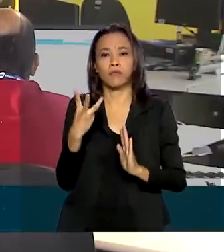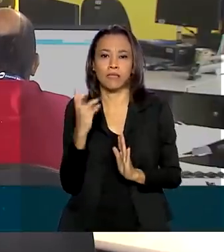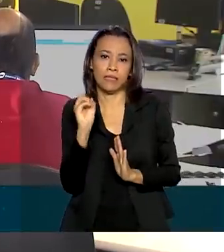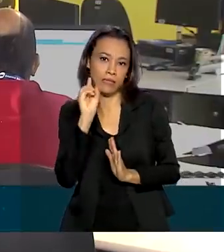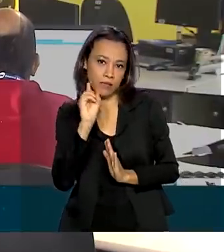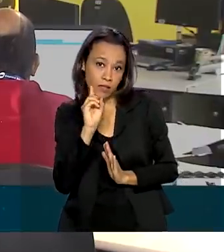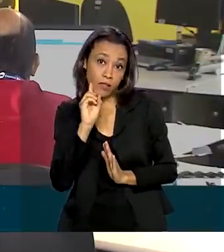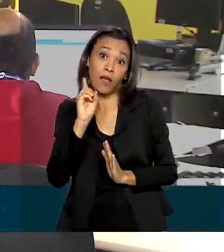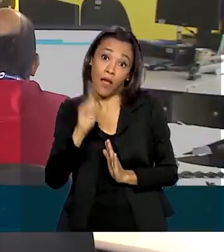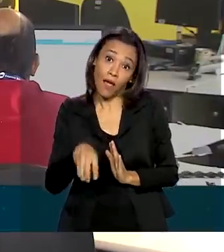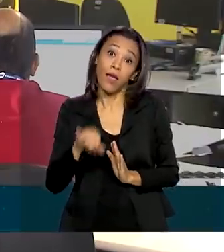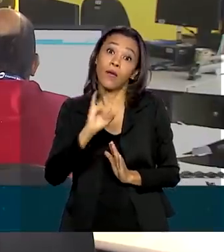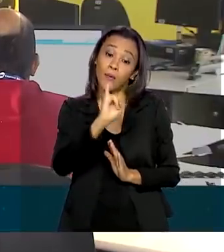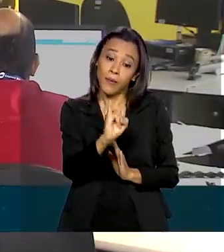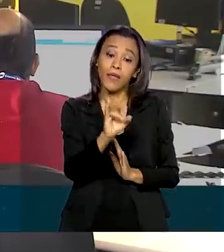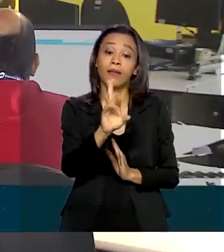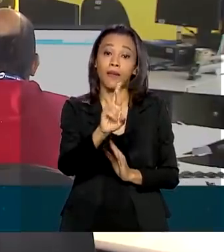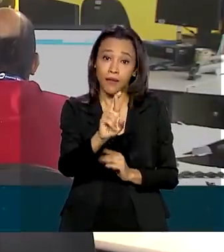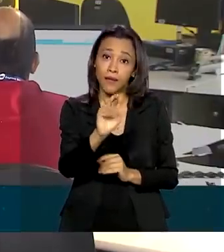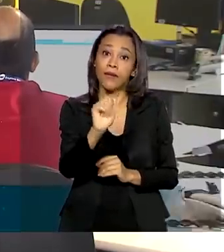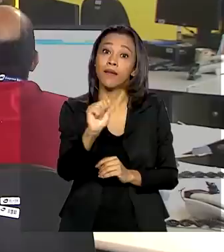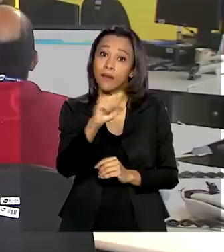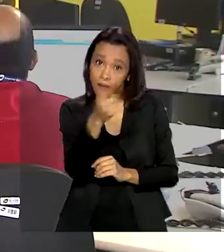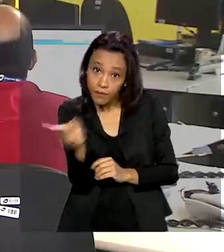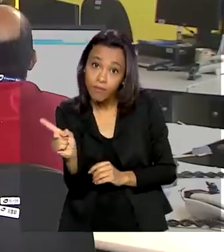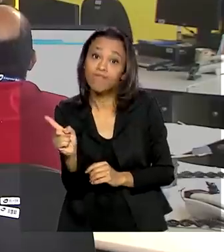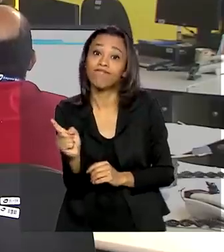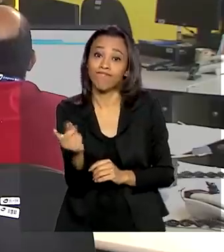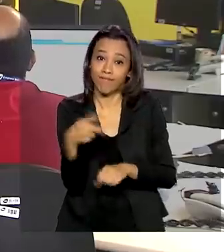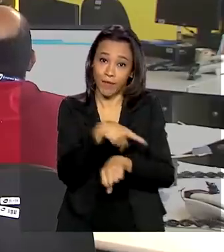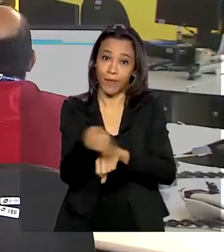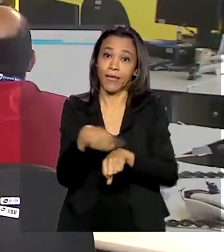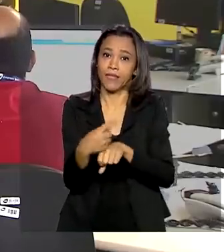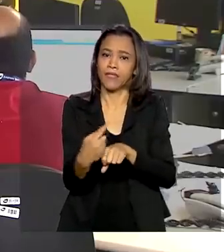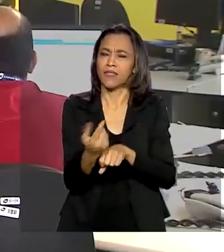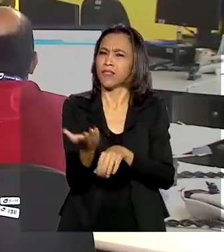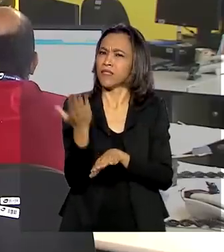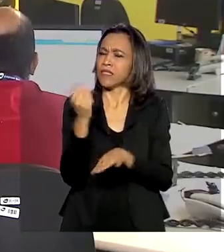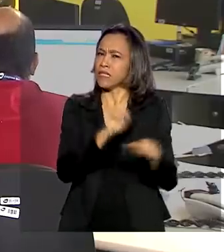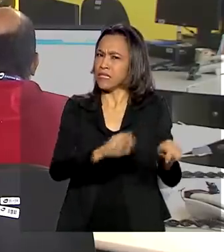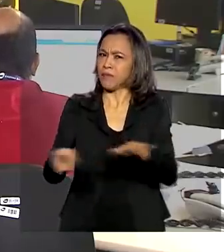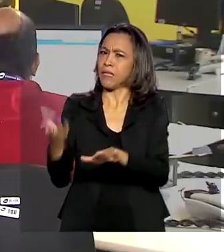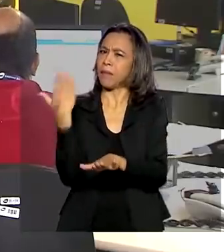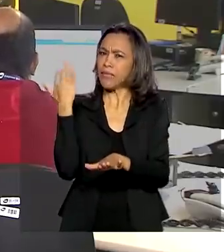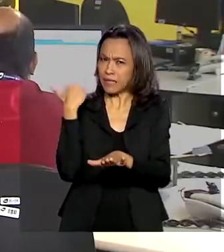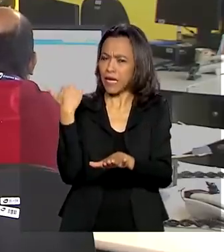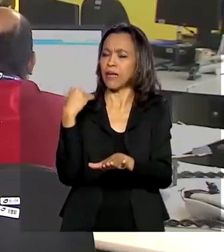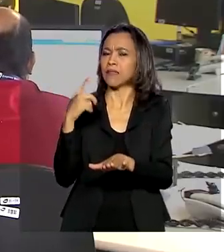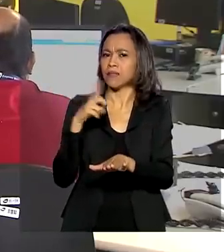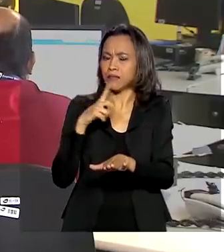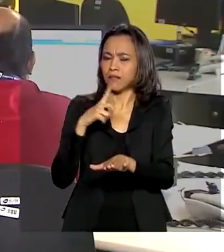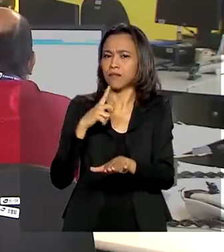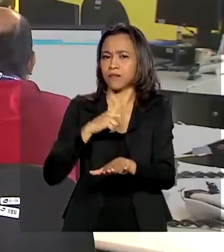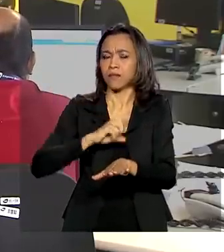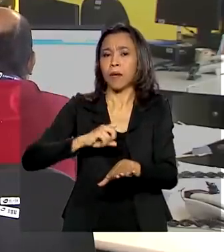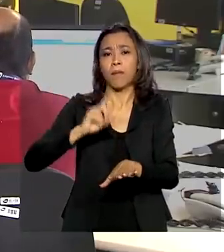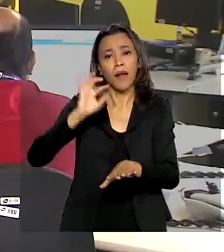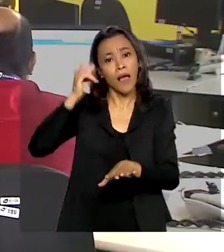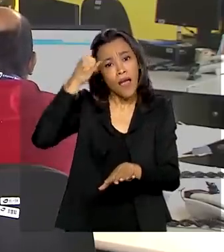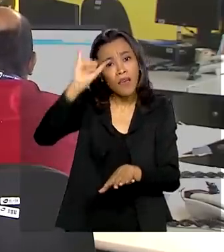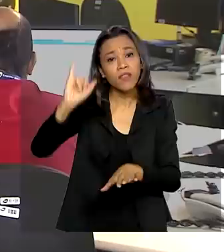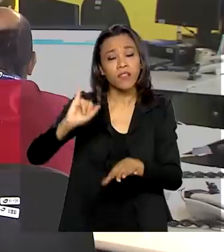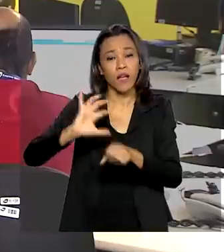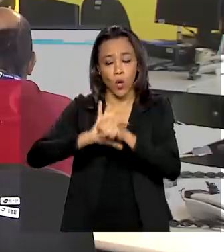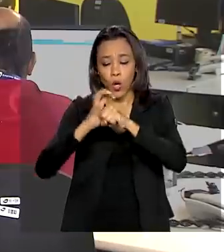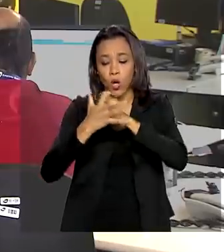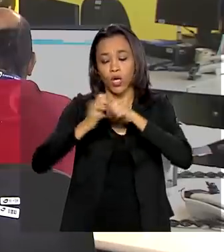lista é o Irã. A gente lembra que essas restrições começaram na semana passada como medida preventiva para tentar conter o avanço